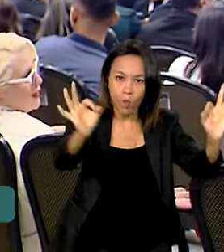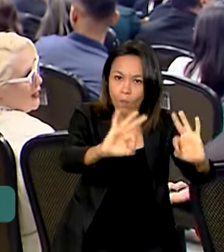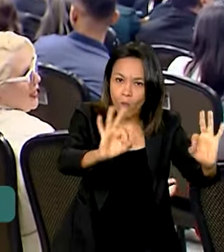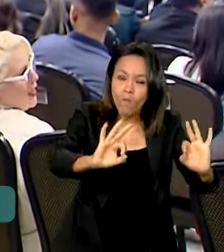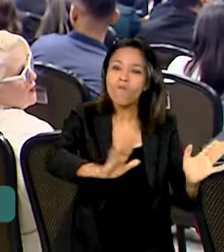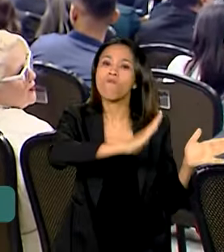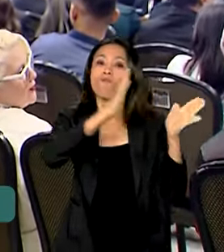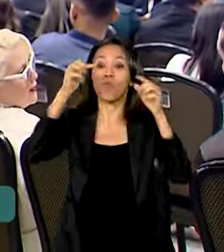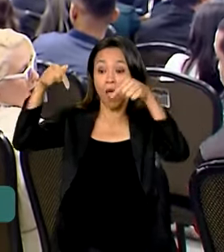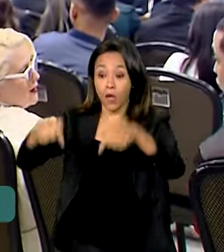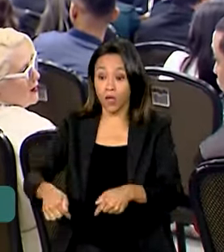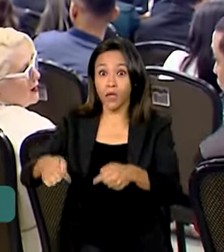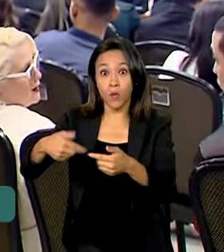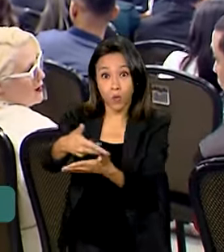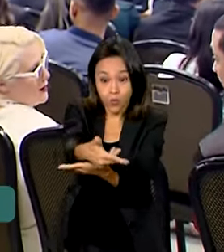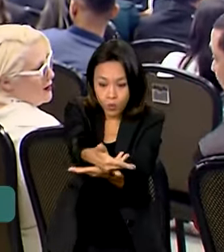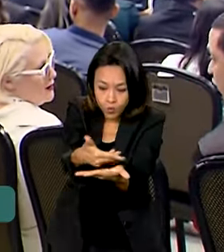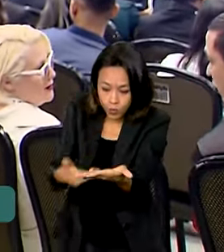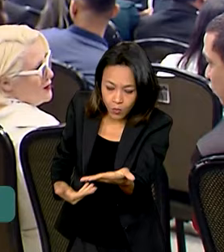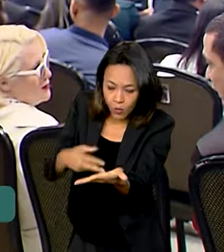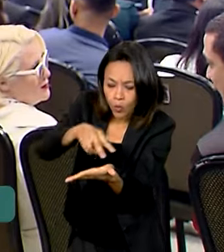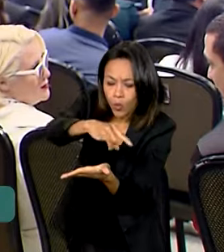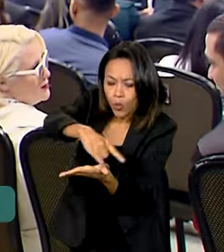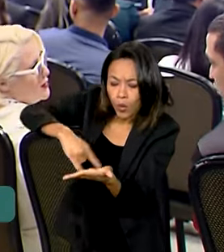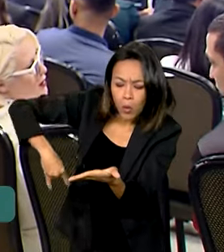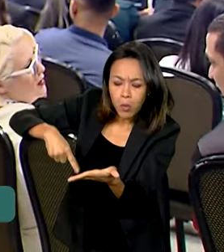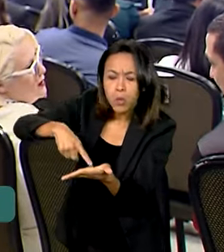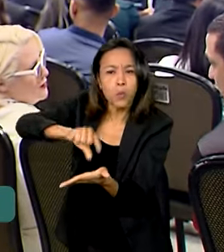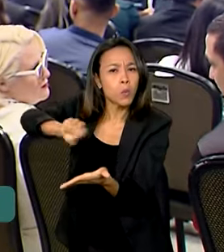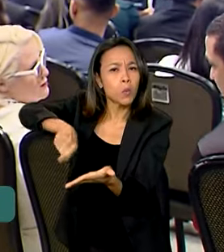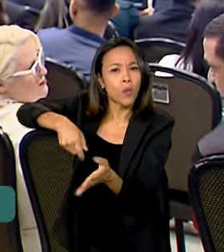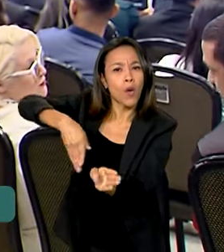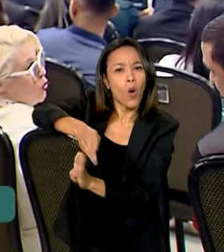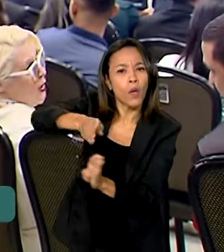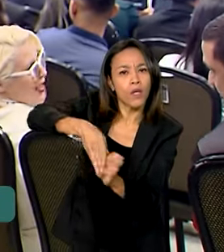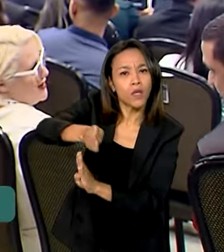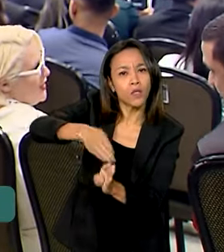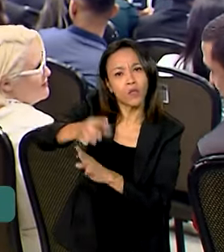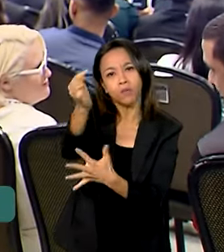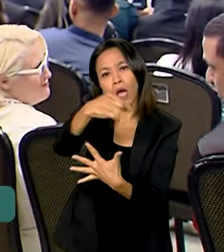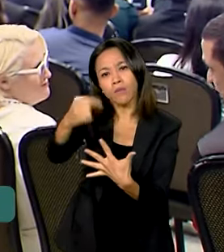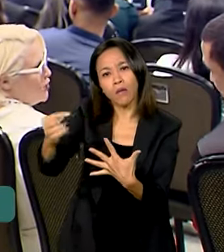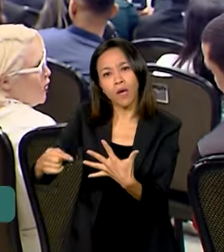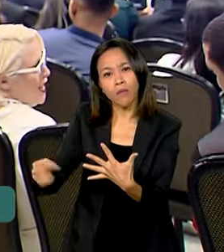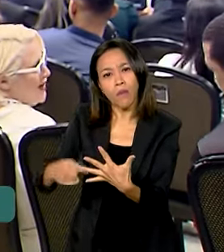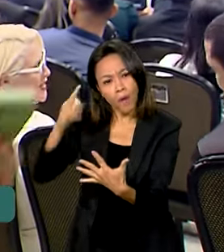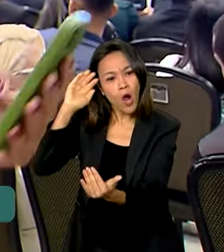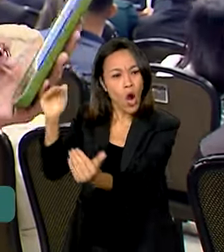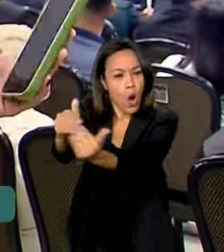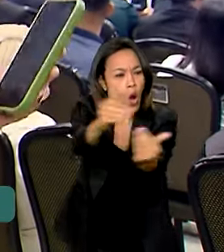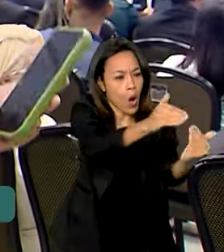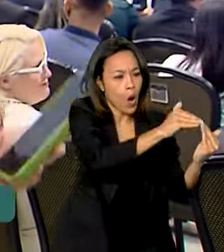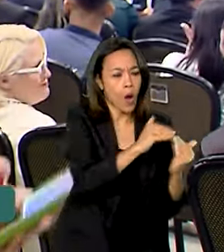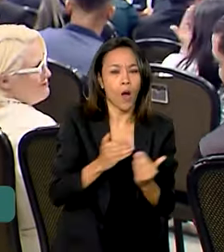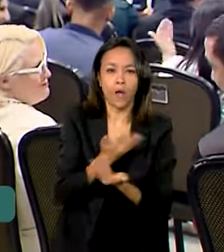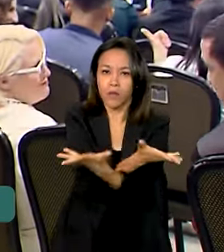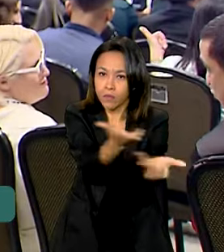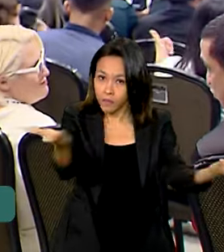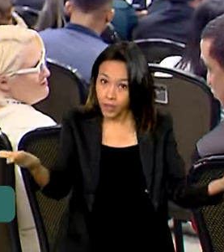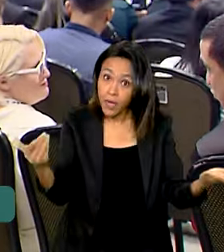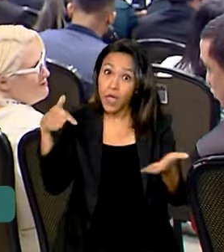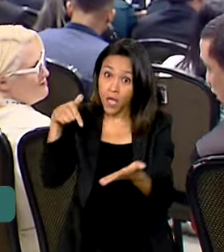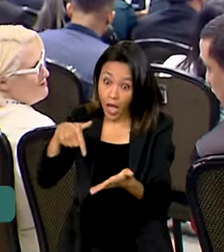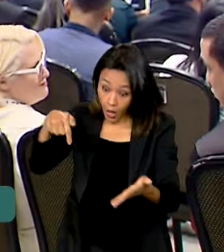Daqui sai a Carta de Brasília, que é um documento que traz recomendações aprovadas pelos participantes do evento. Inclusive, eles estão